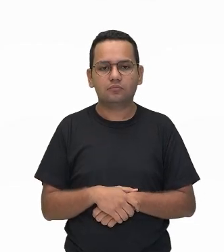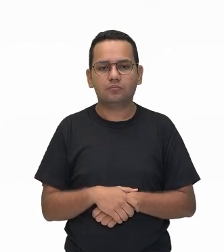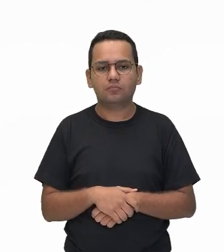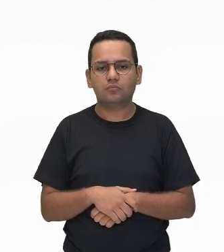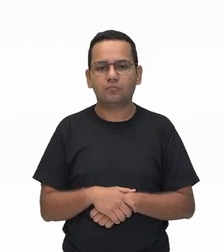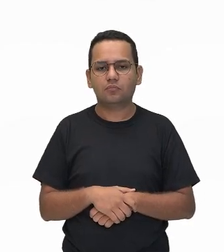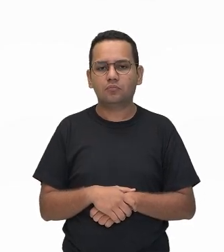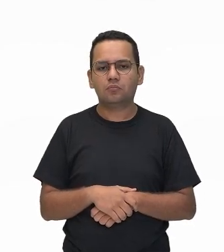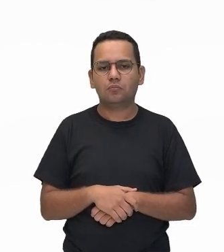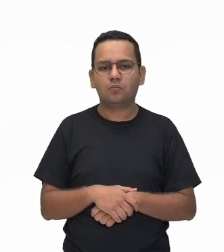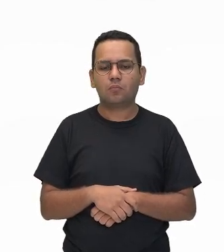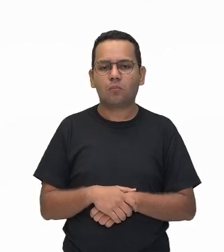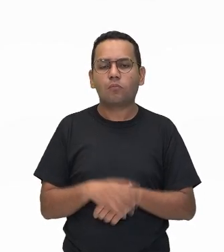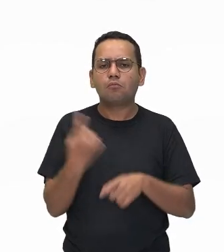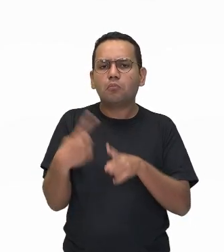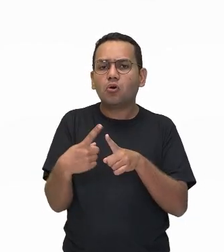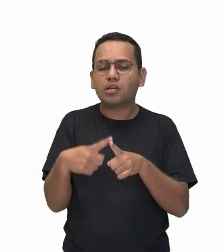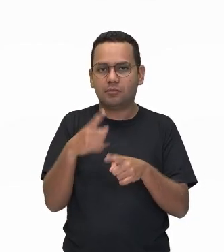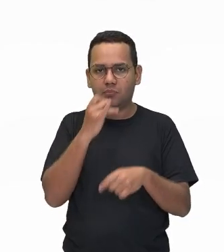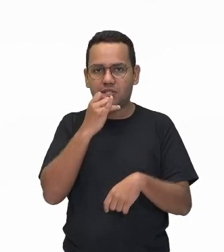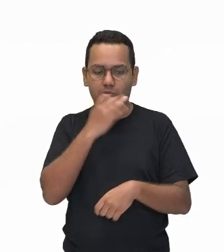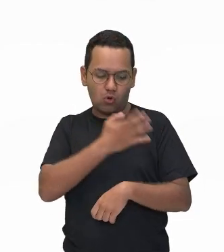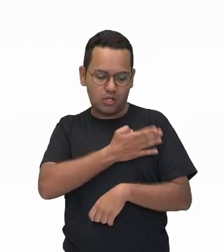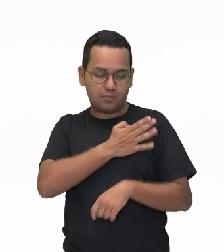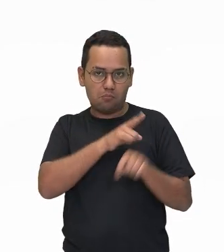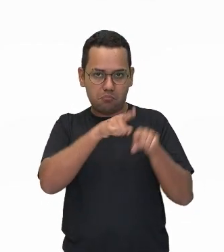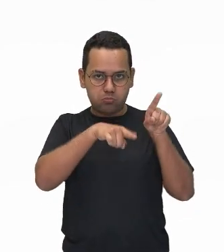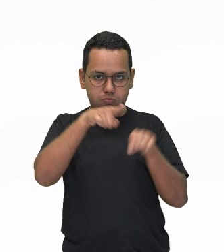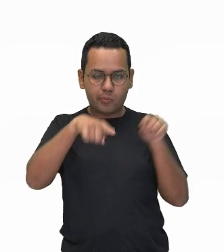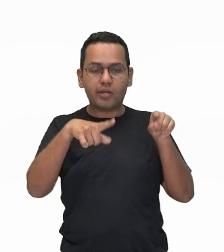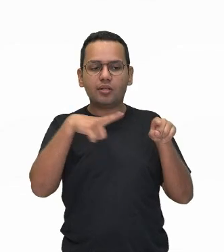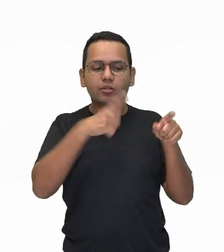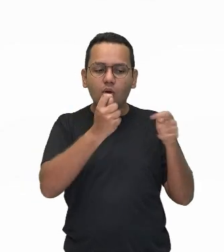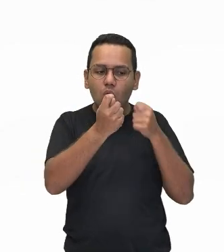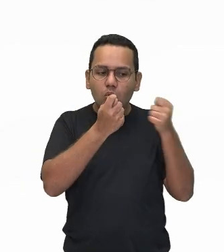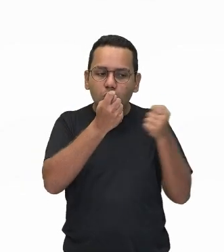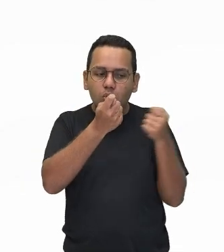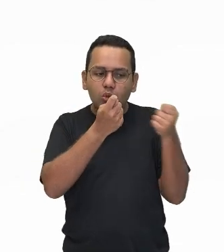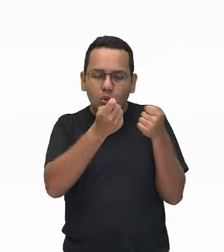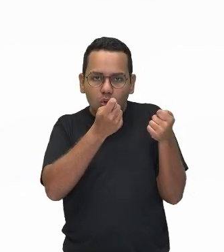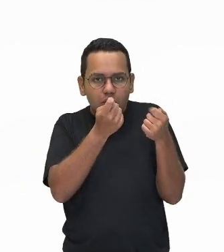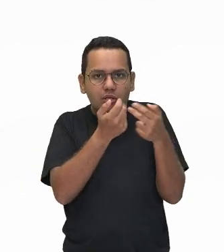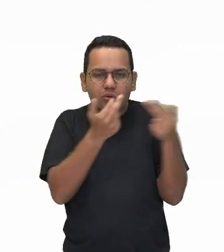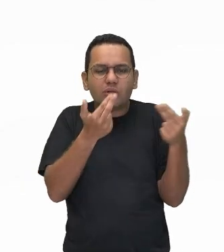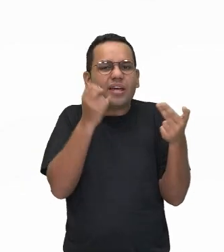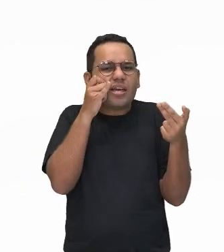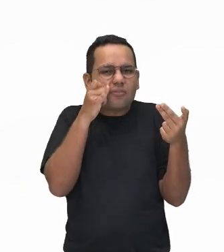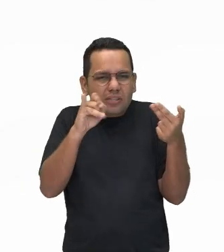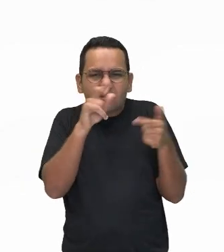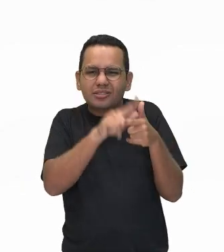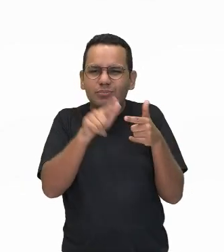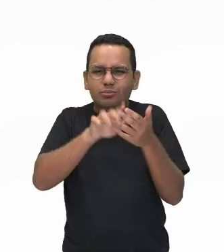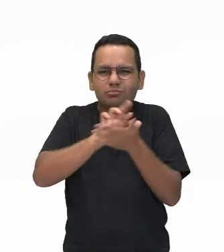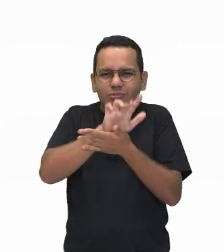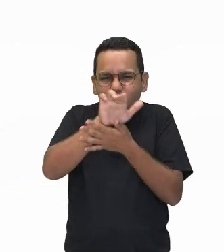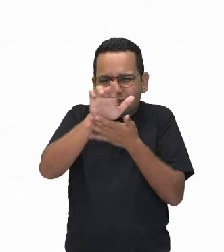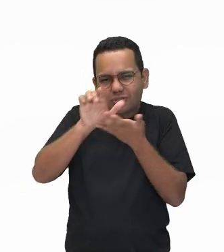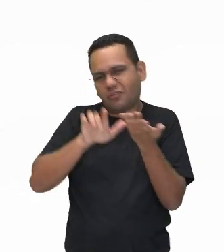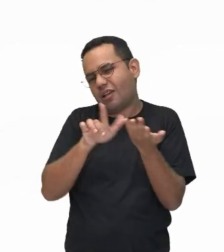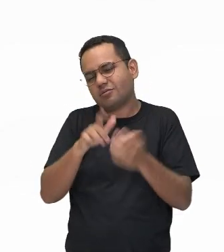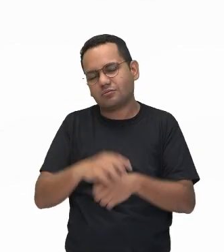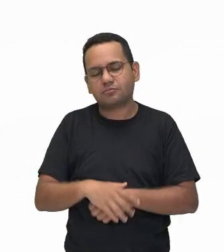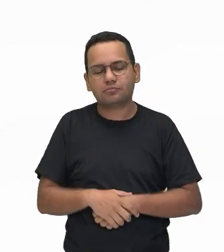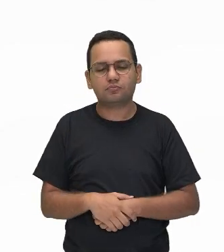reduzindo os riscos de infarto e acidente vascular cerebral, que é o AVC. Então, assim, a atividade